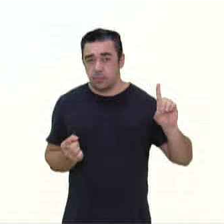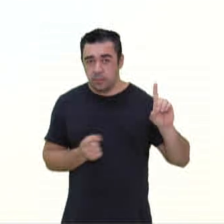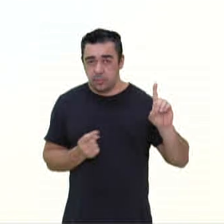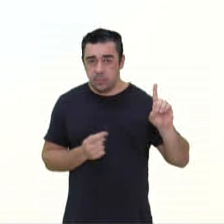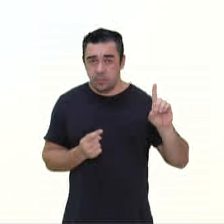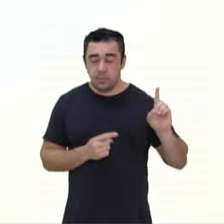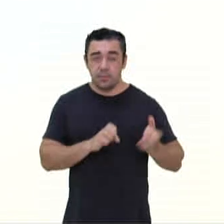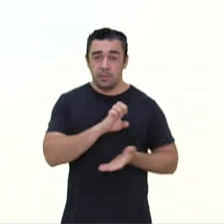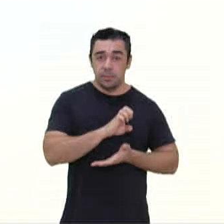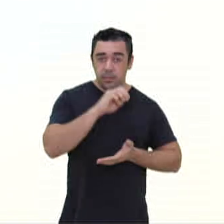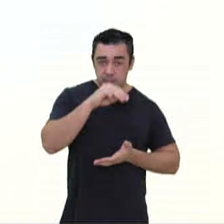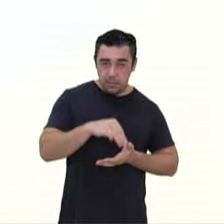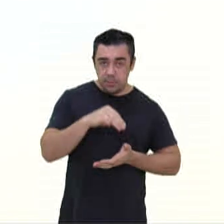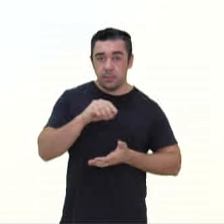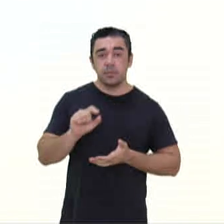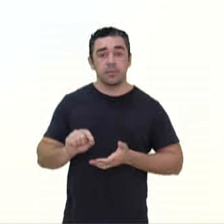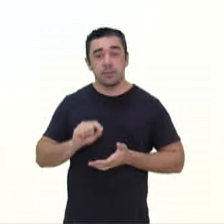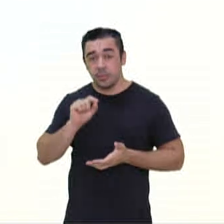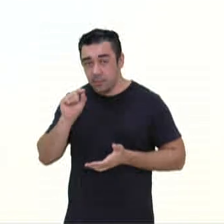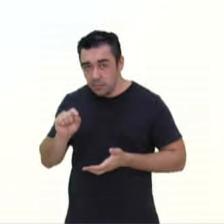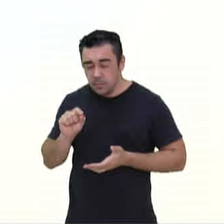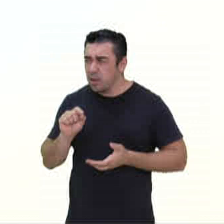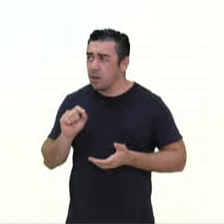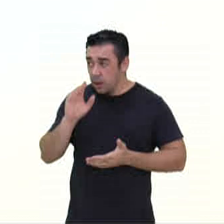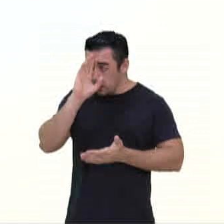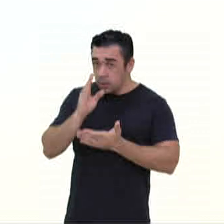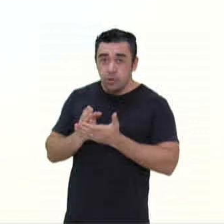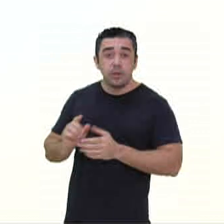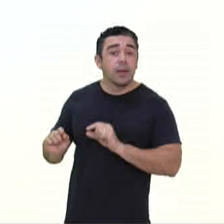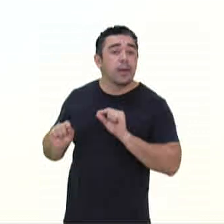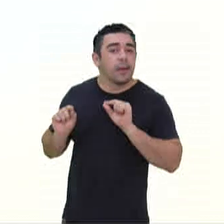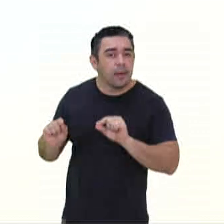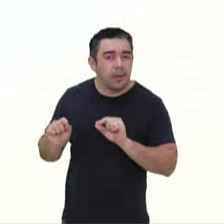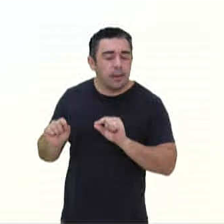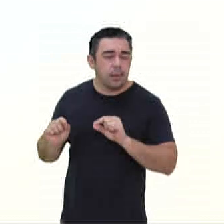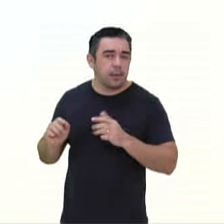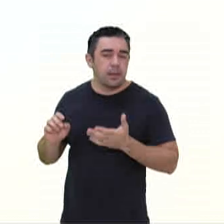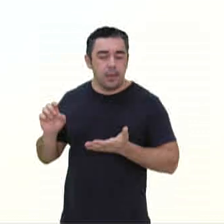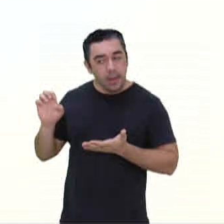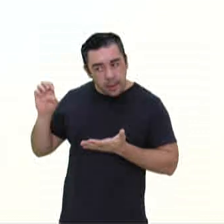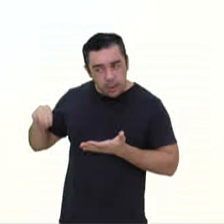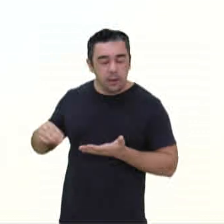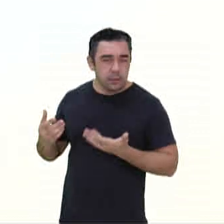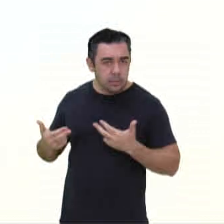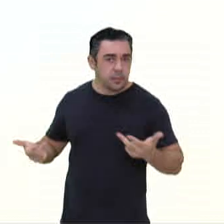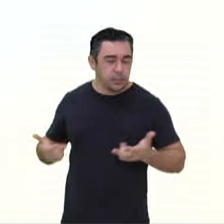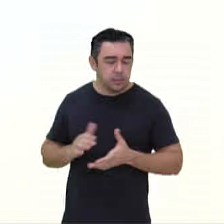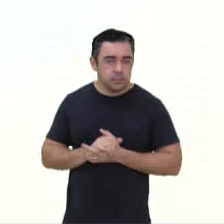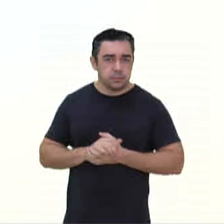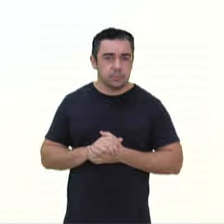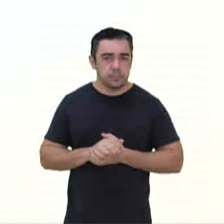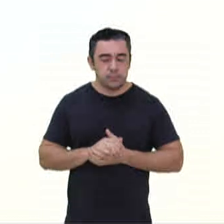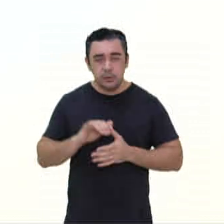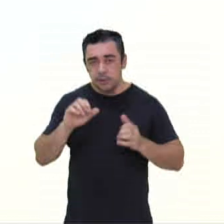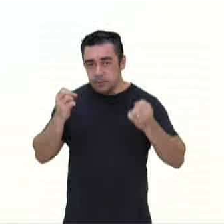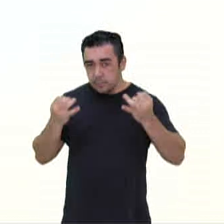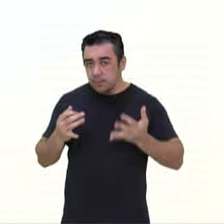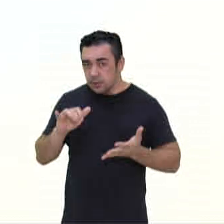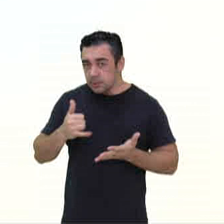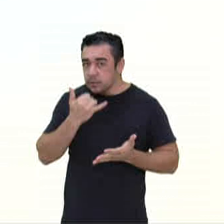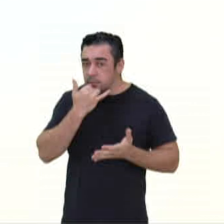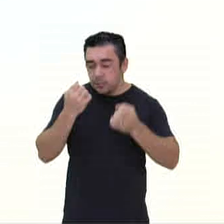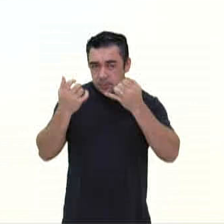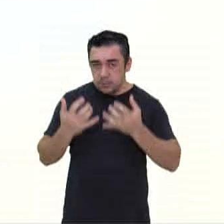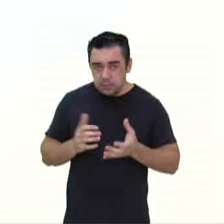nós temos ali a D. Quem acredita, acredita em alguma coisa. Não é verdade? Então, lá, justificativa. O verbo acreditar